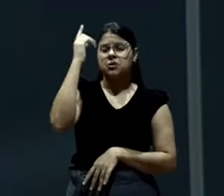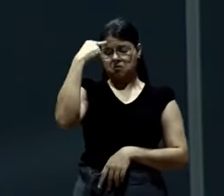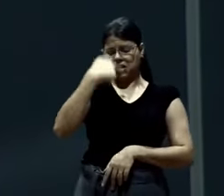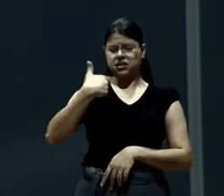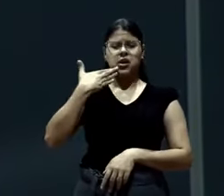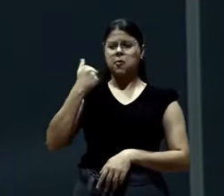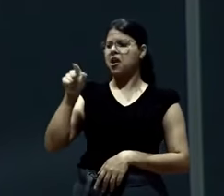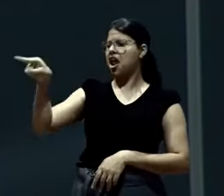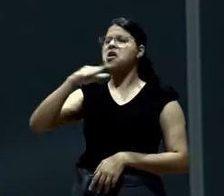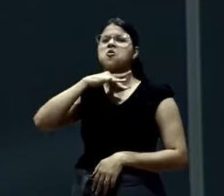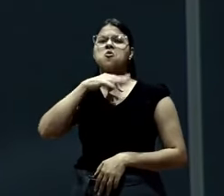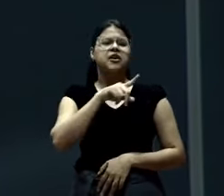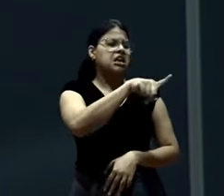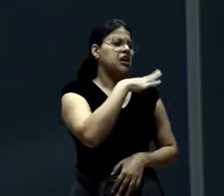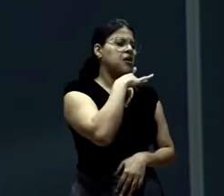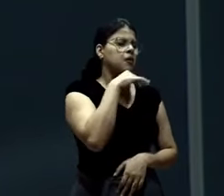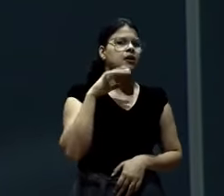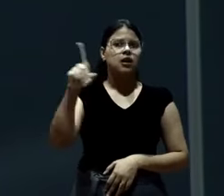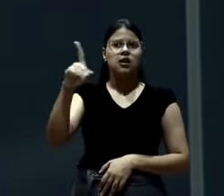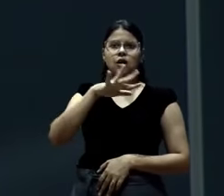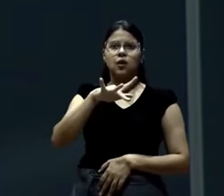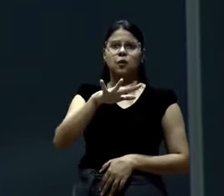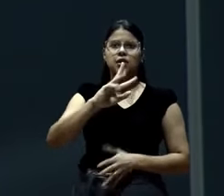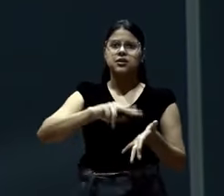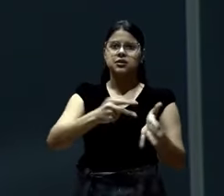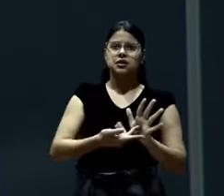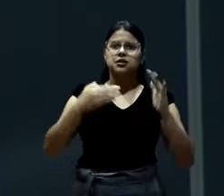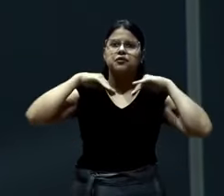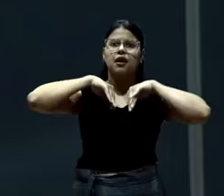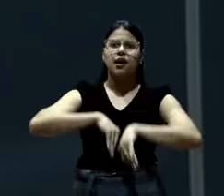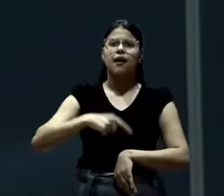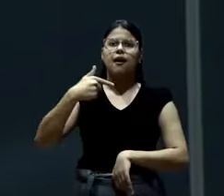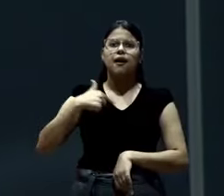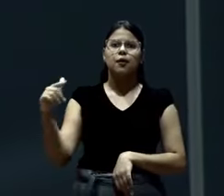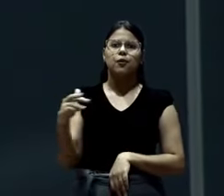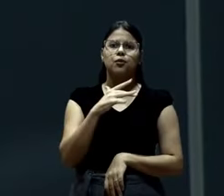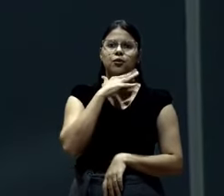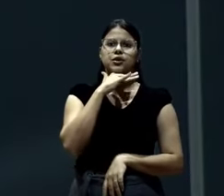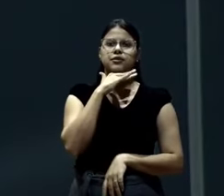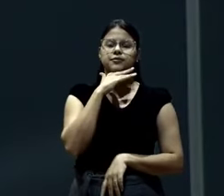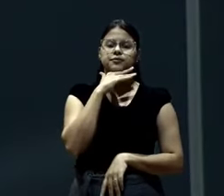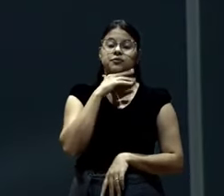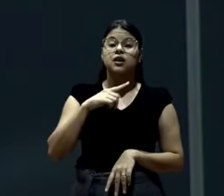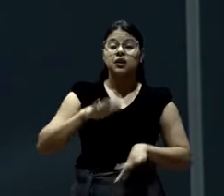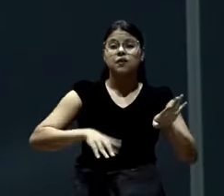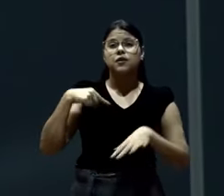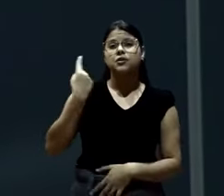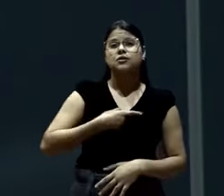E a gente tem essa dificuldade. De aceitar a individualidade da pessoa.